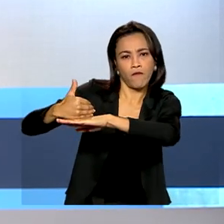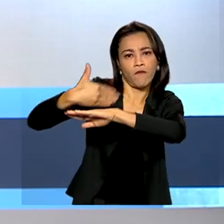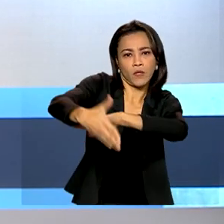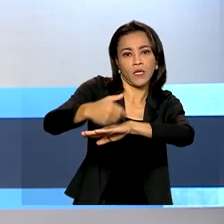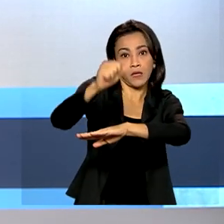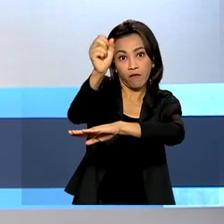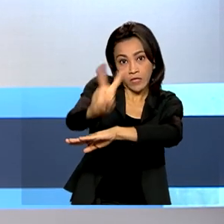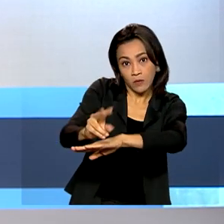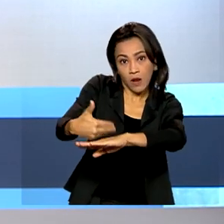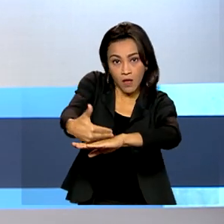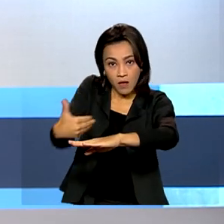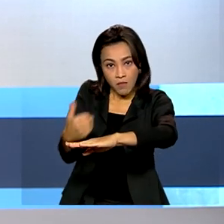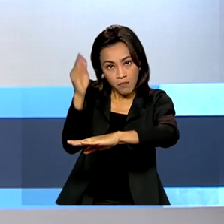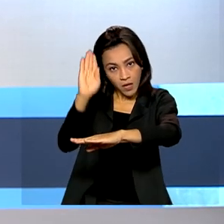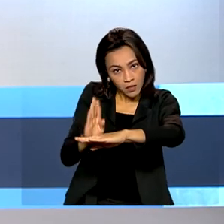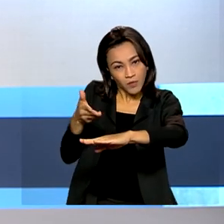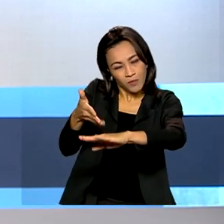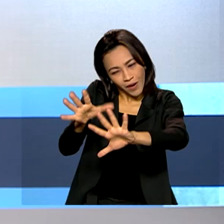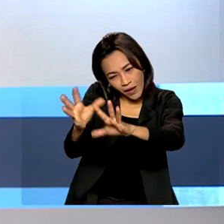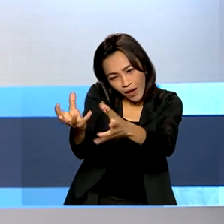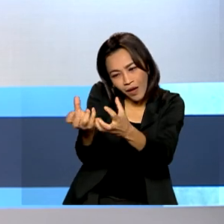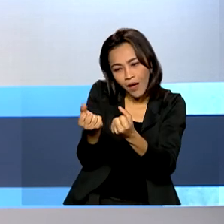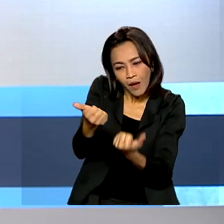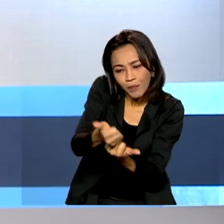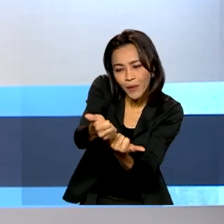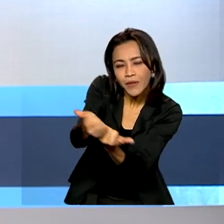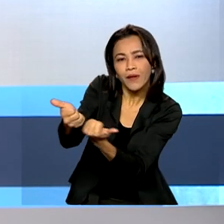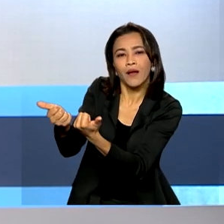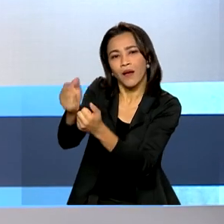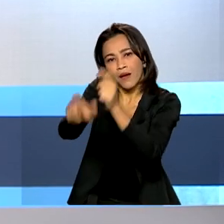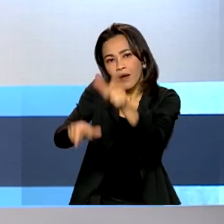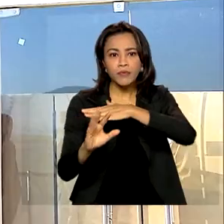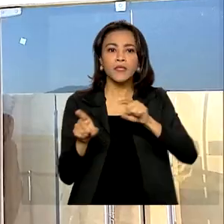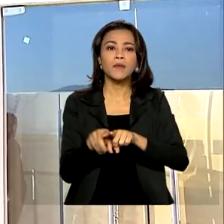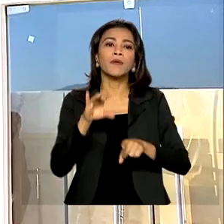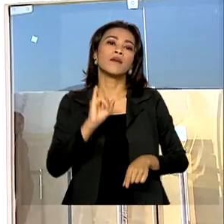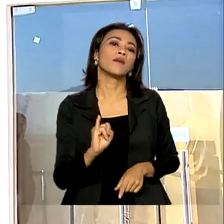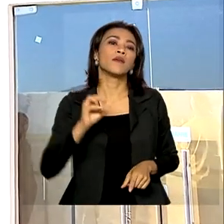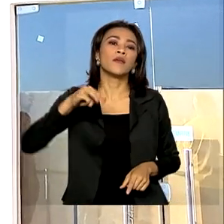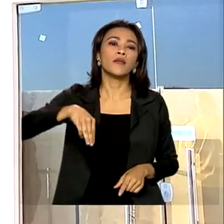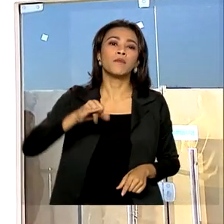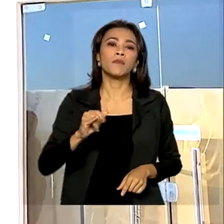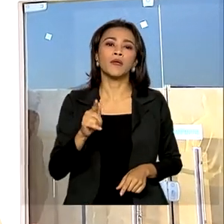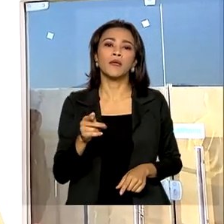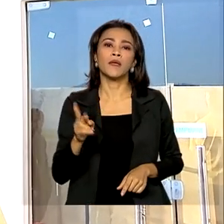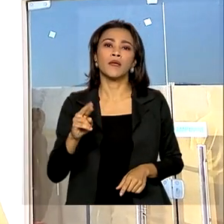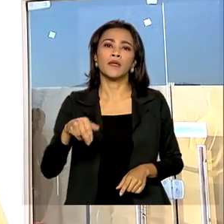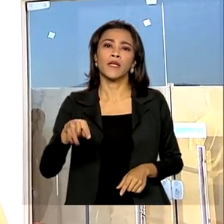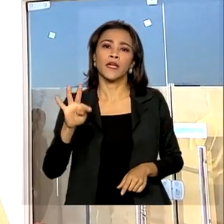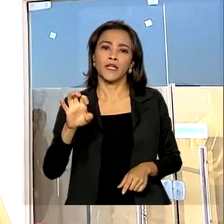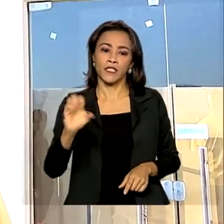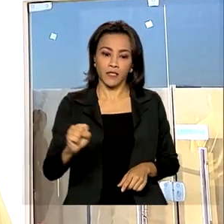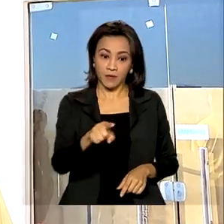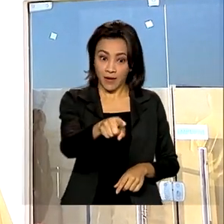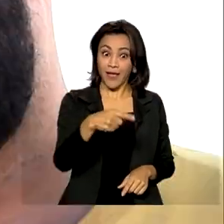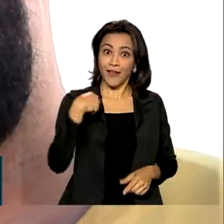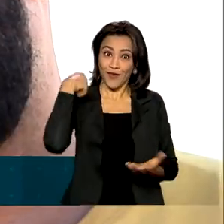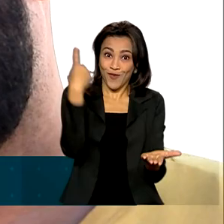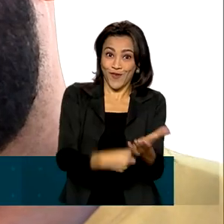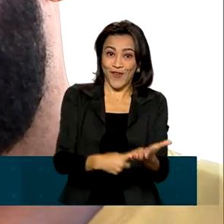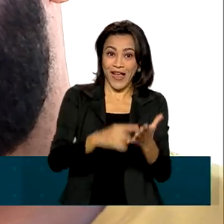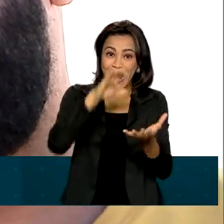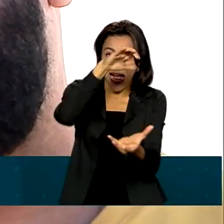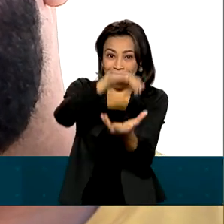Brasil com a Venezuela no acolhimento de imigrantes e refugiados. Com o casamento marcado para dezembro,